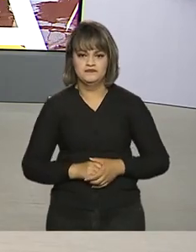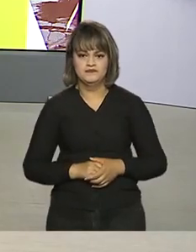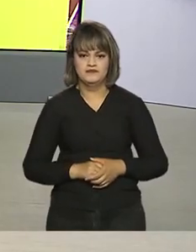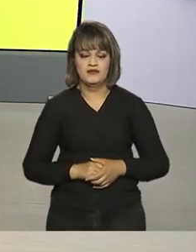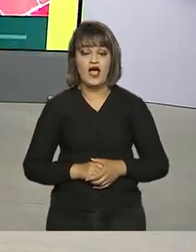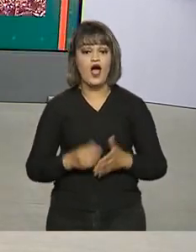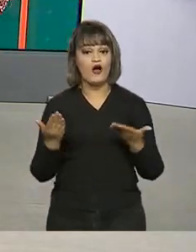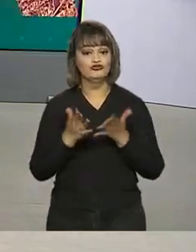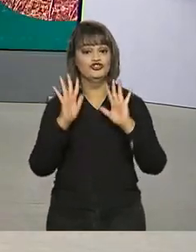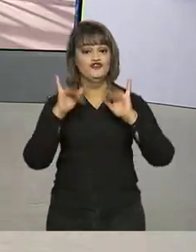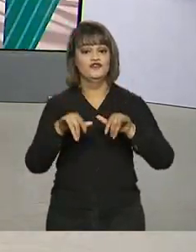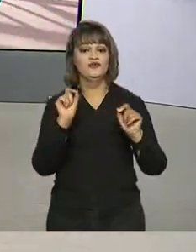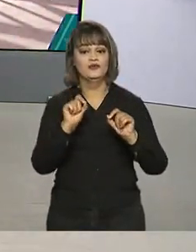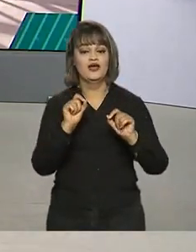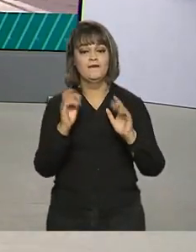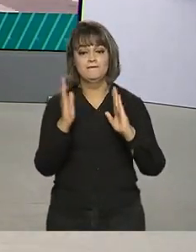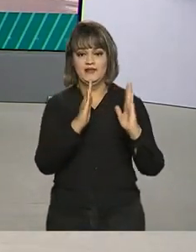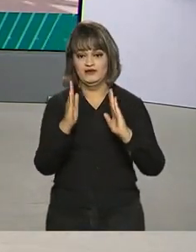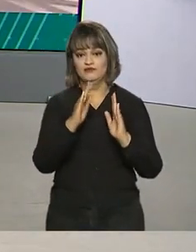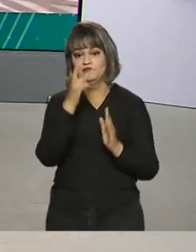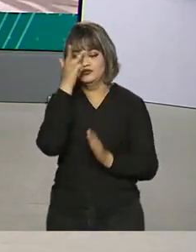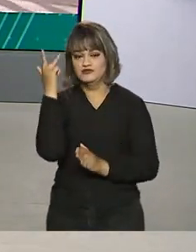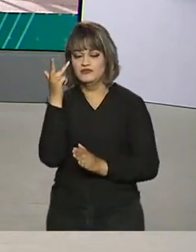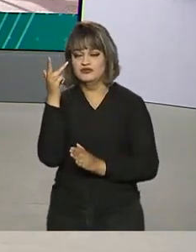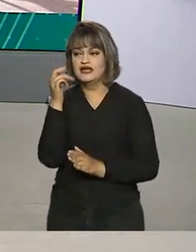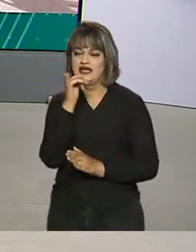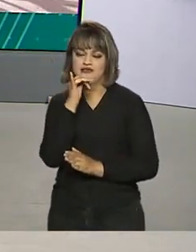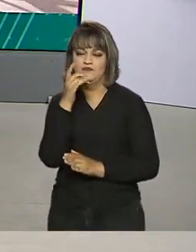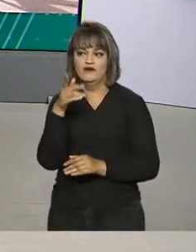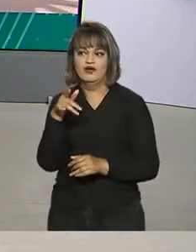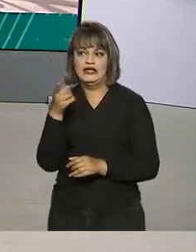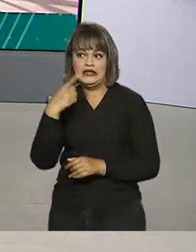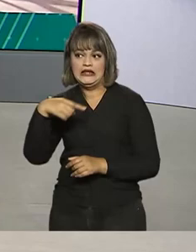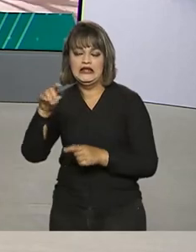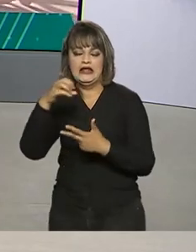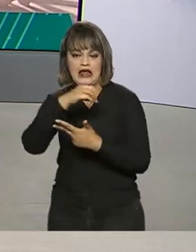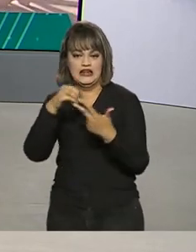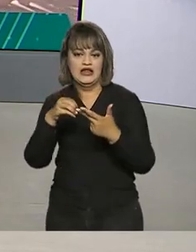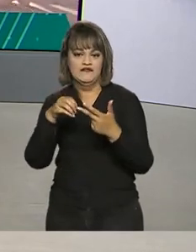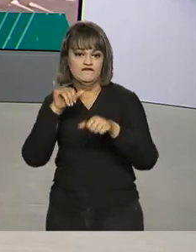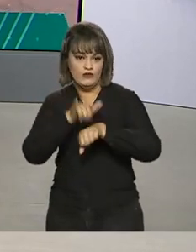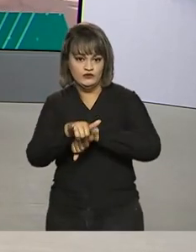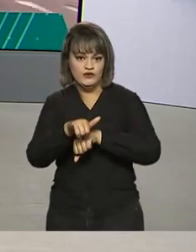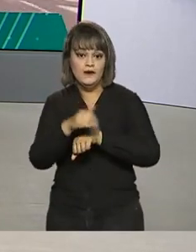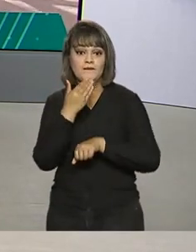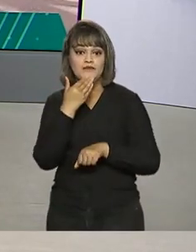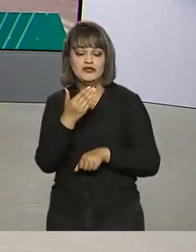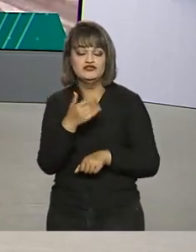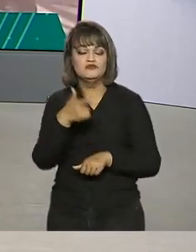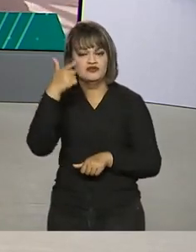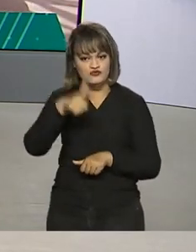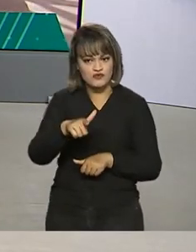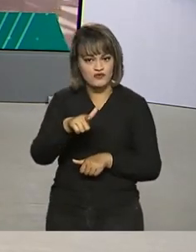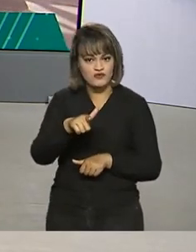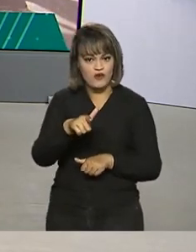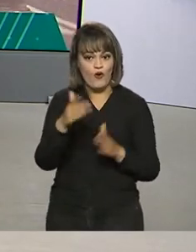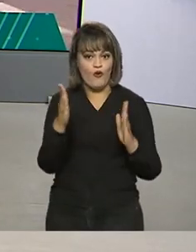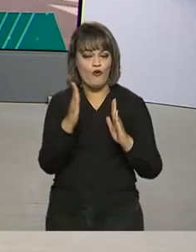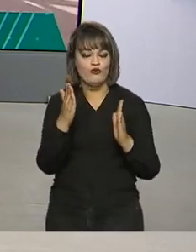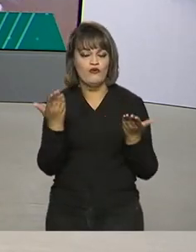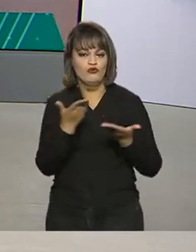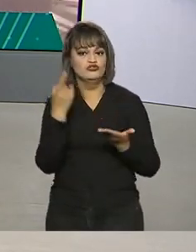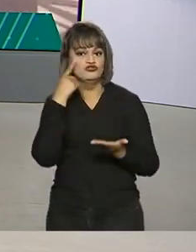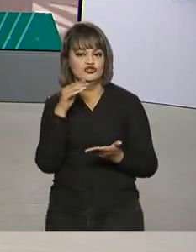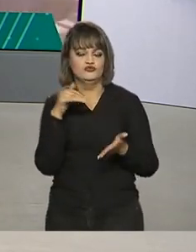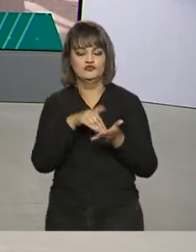Termina hoje o prazo para os estudantes que não compareceram ao Enem pedirem a reaplicação. Podem refazer os testes quem